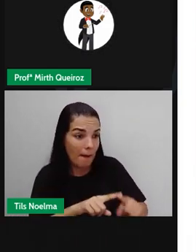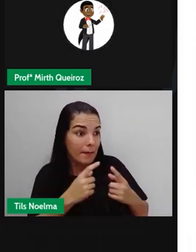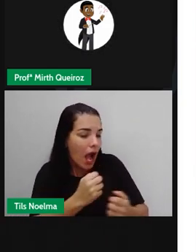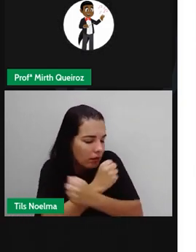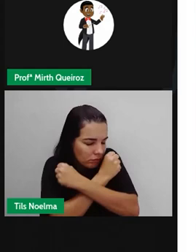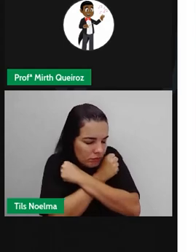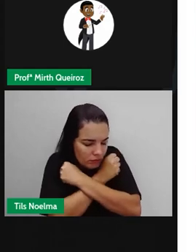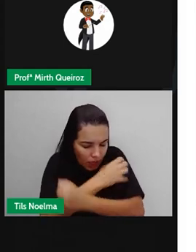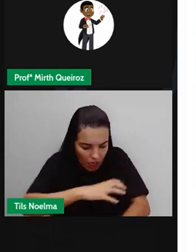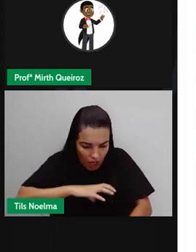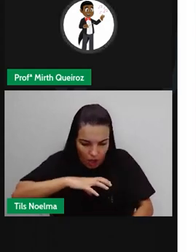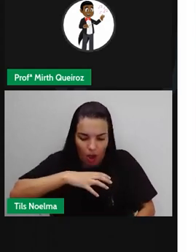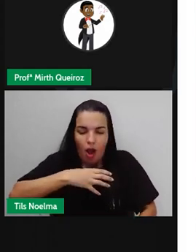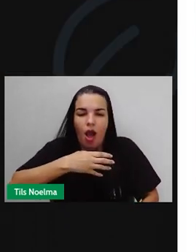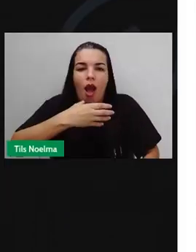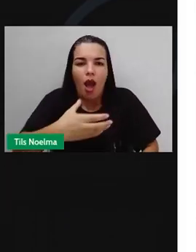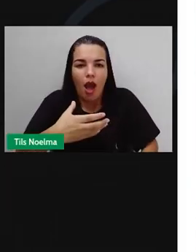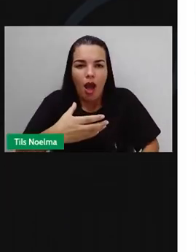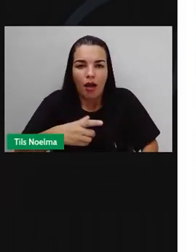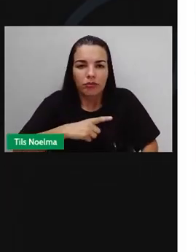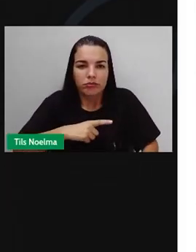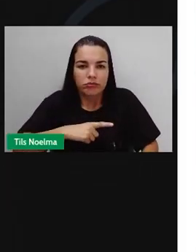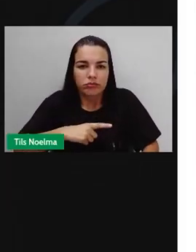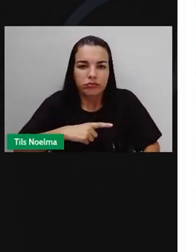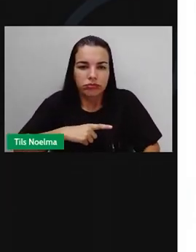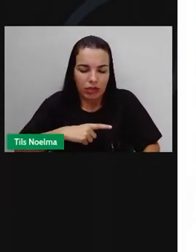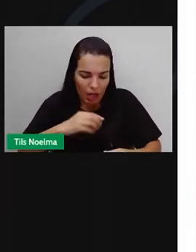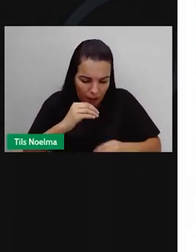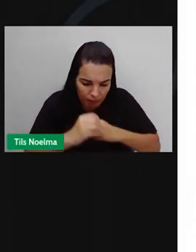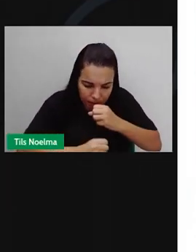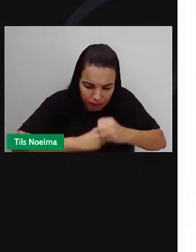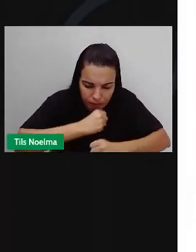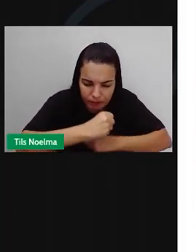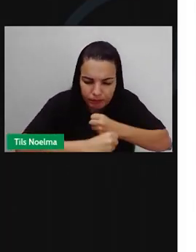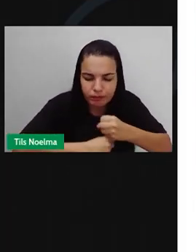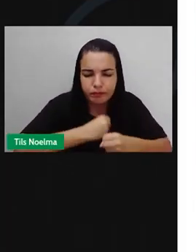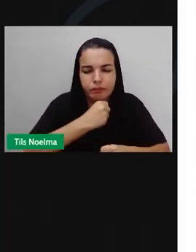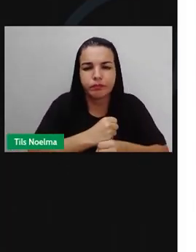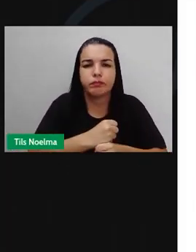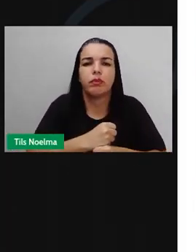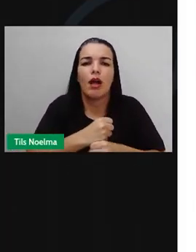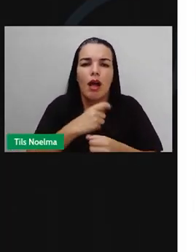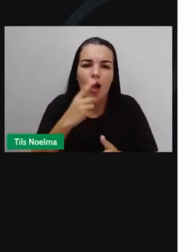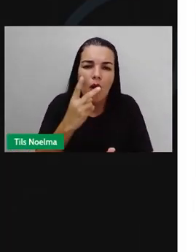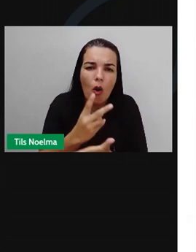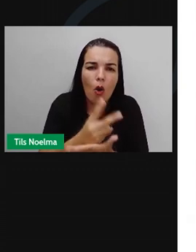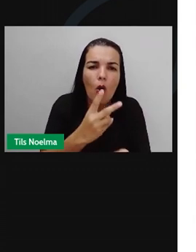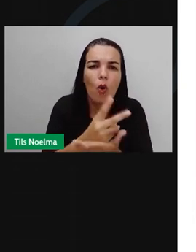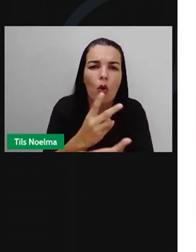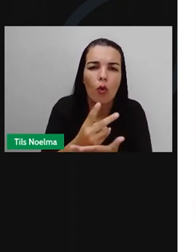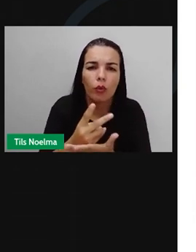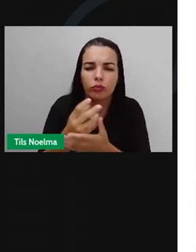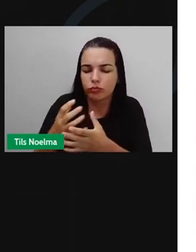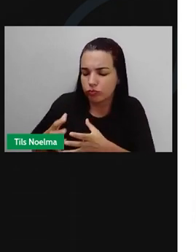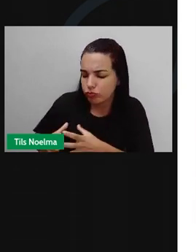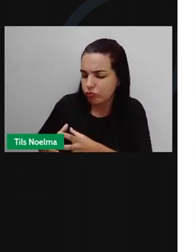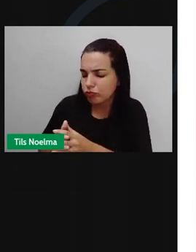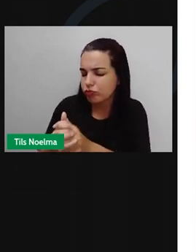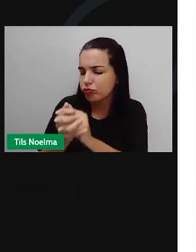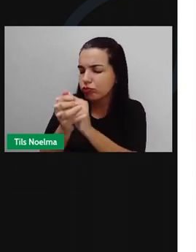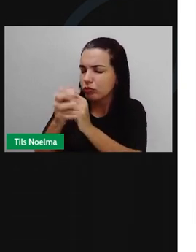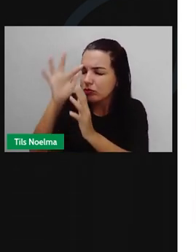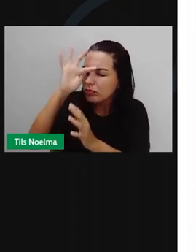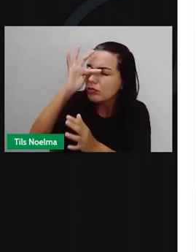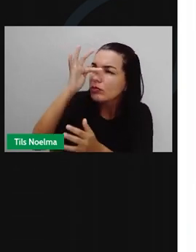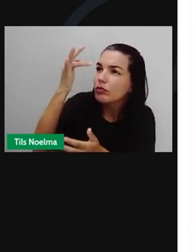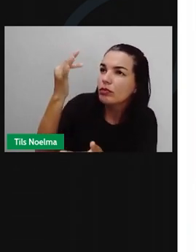me sustentei no tripé, formado por minha luta, o amor pela terra enxuta e alguns punhados de recé. Tentei